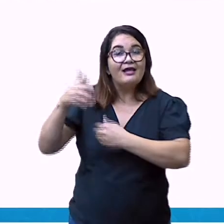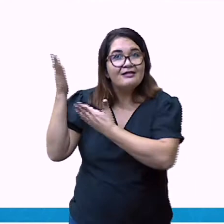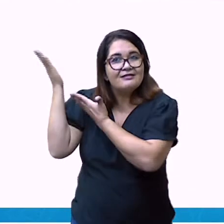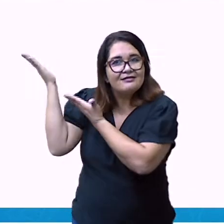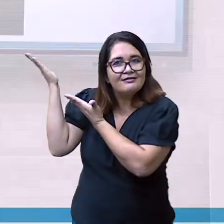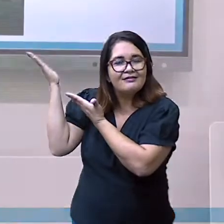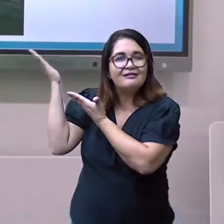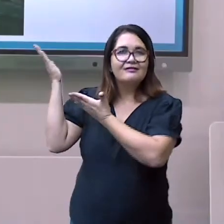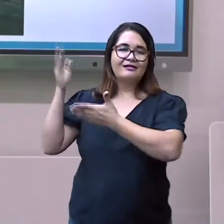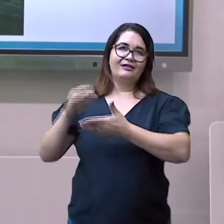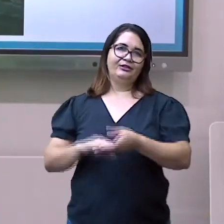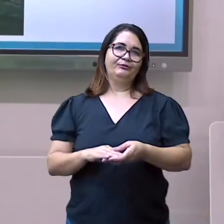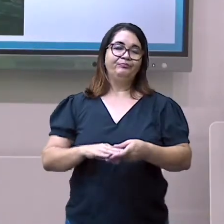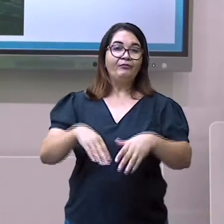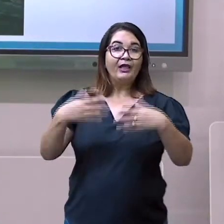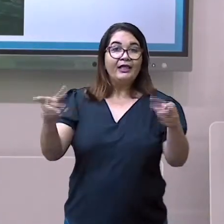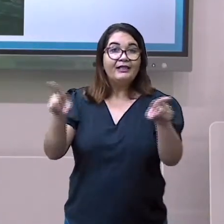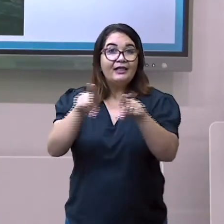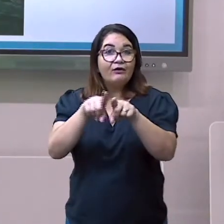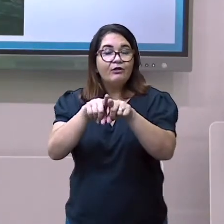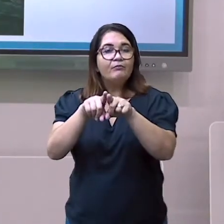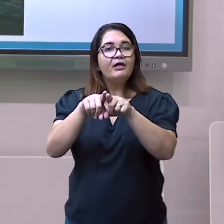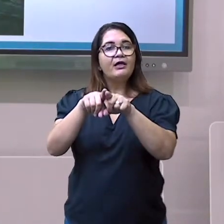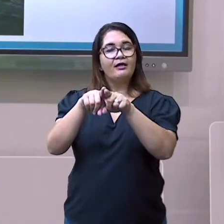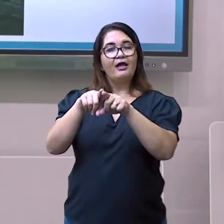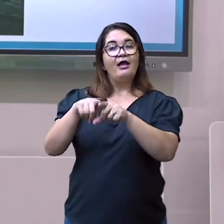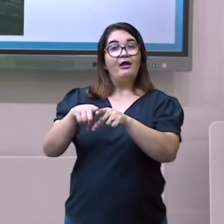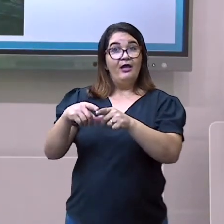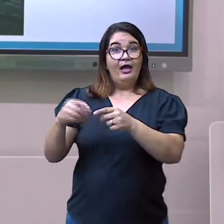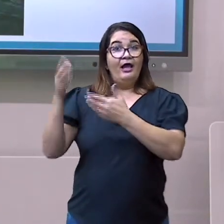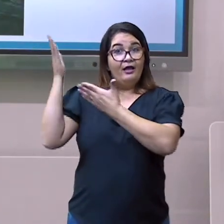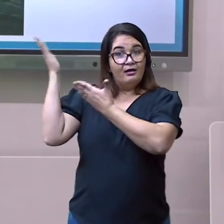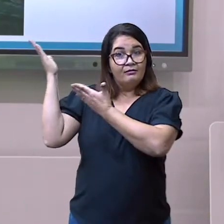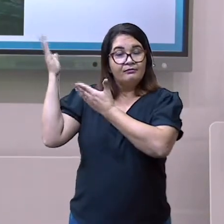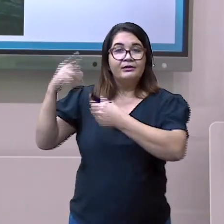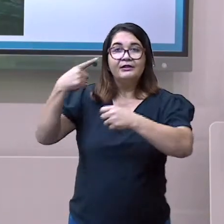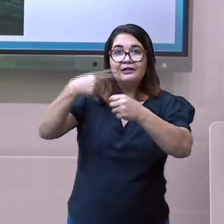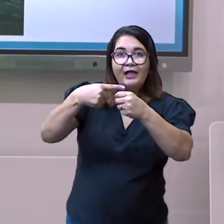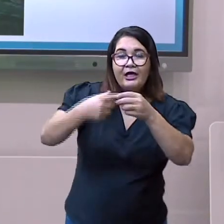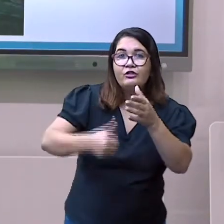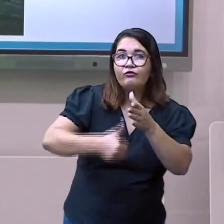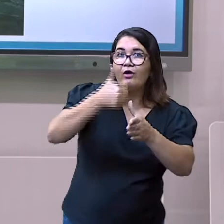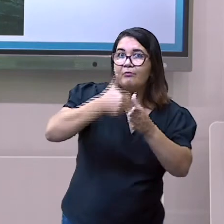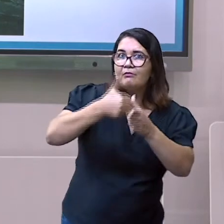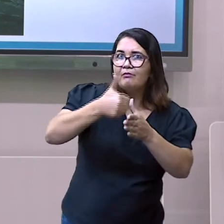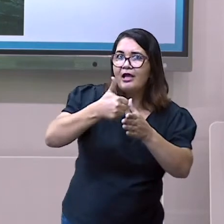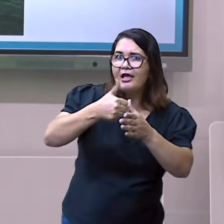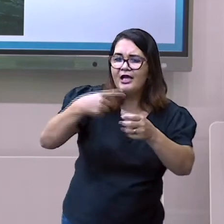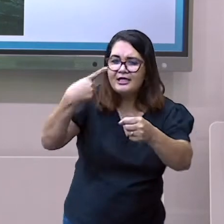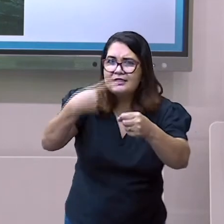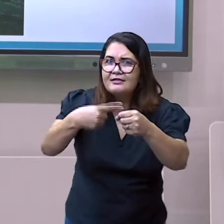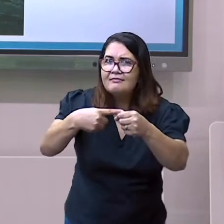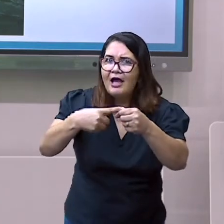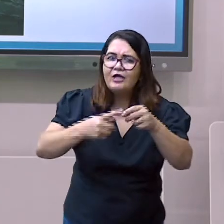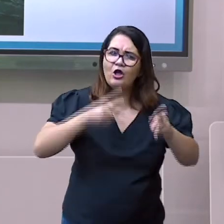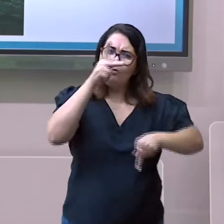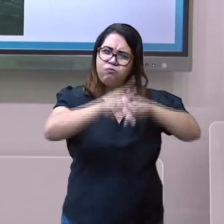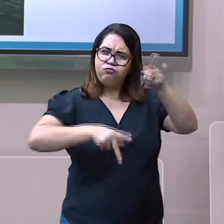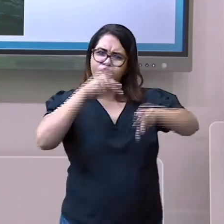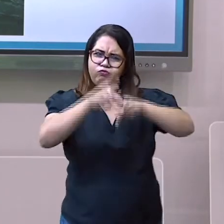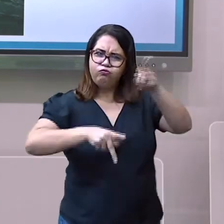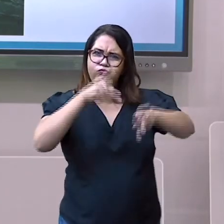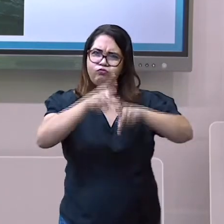foi o primeiro povoado do Brasil, No entanto, para fins oficiais, São Vicente,